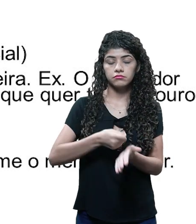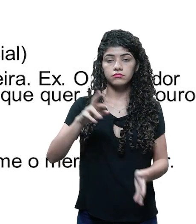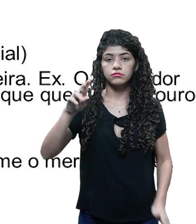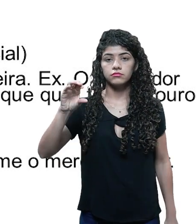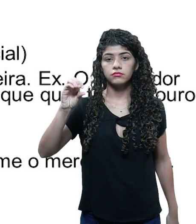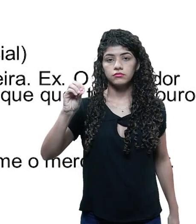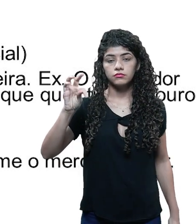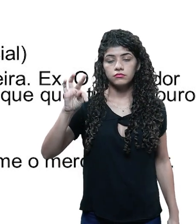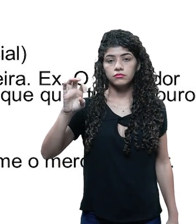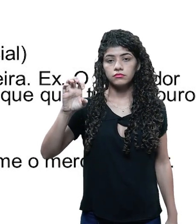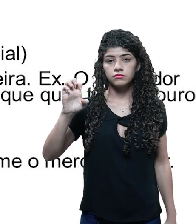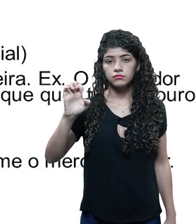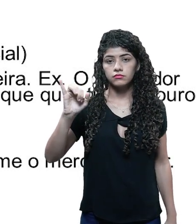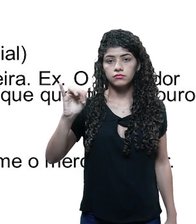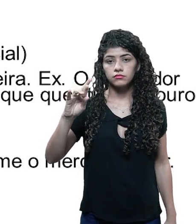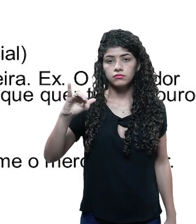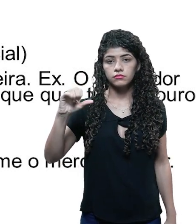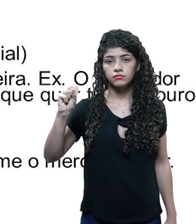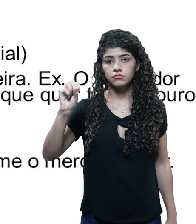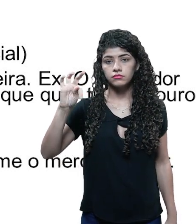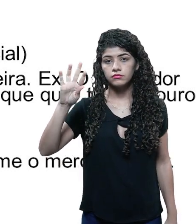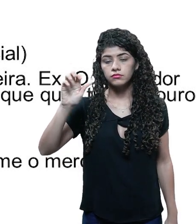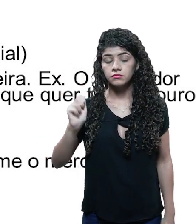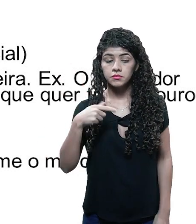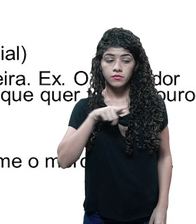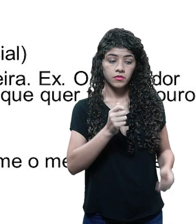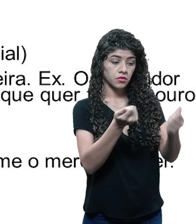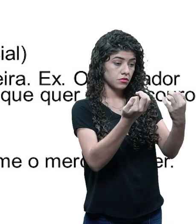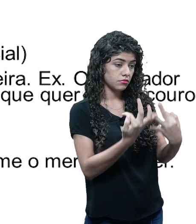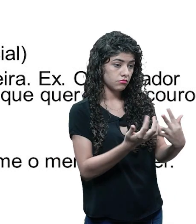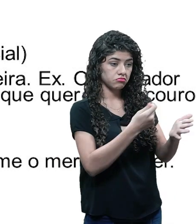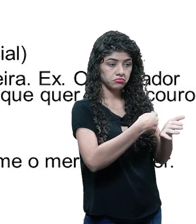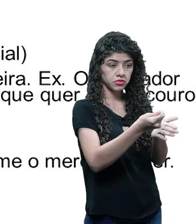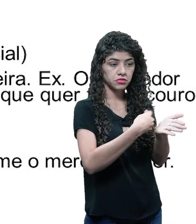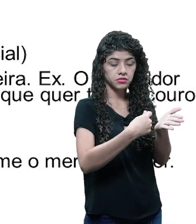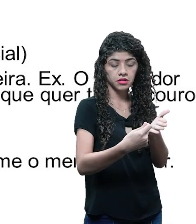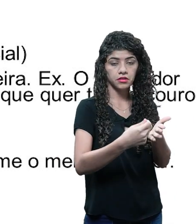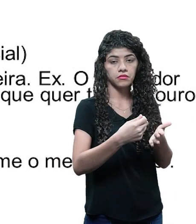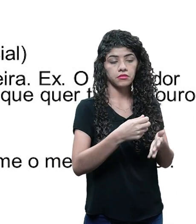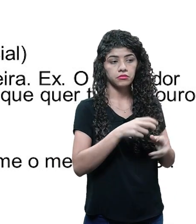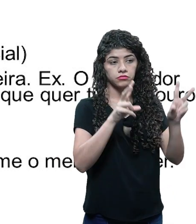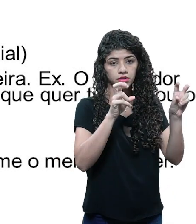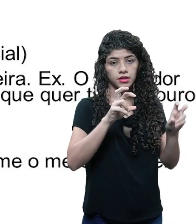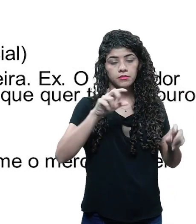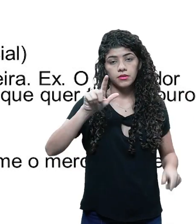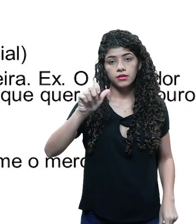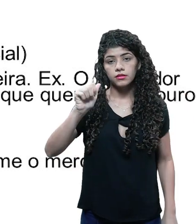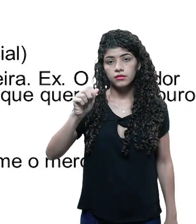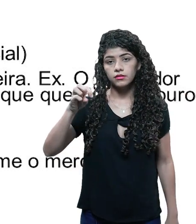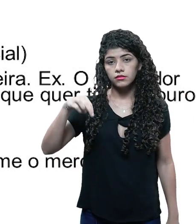roteirista e diz eu quero que você escreva um roteiro sobre o Lamarca. E aí, ele vai